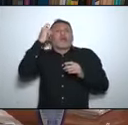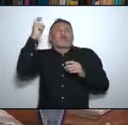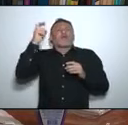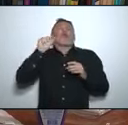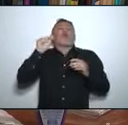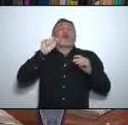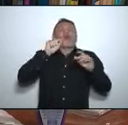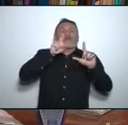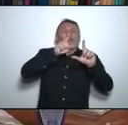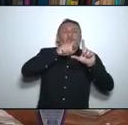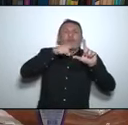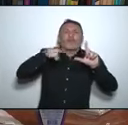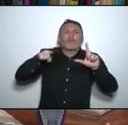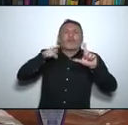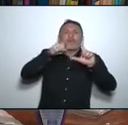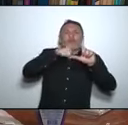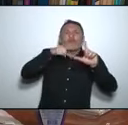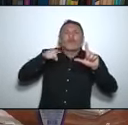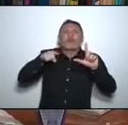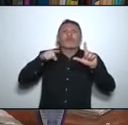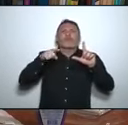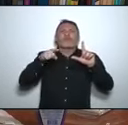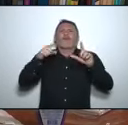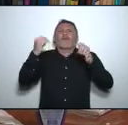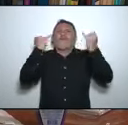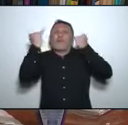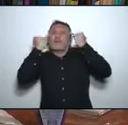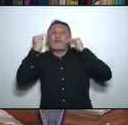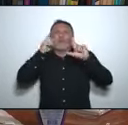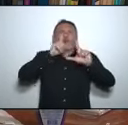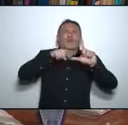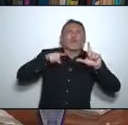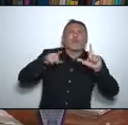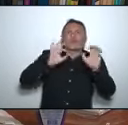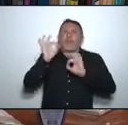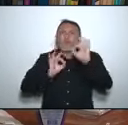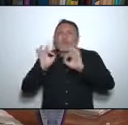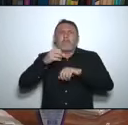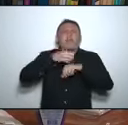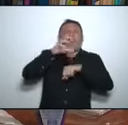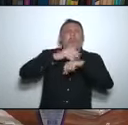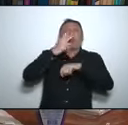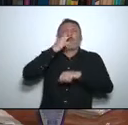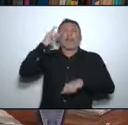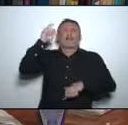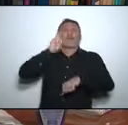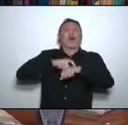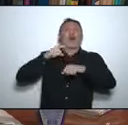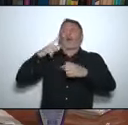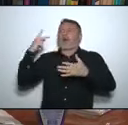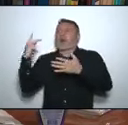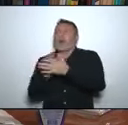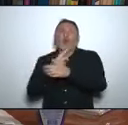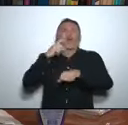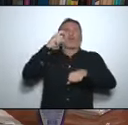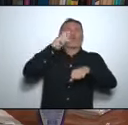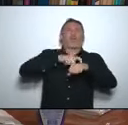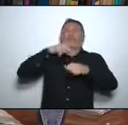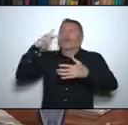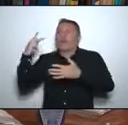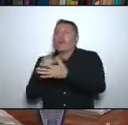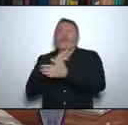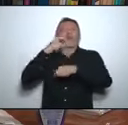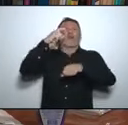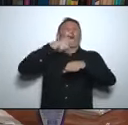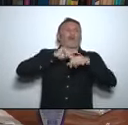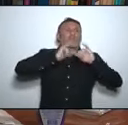tratar os dados e processar esses dados em tempo real. E aí, nós, através de um sistema que a gente